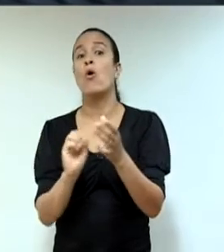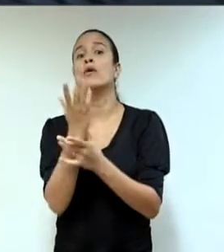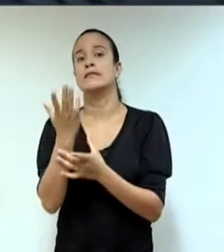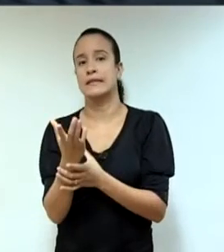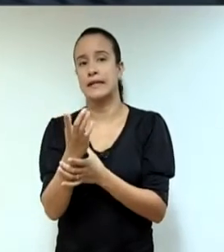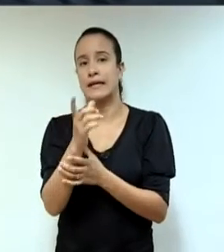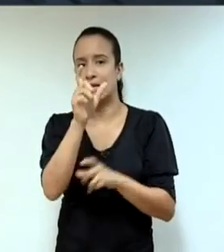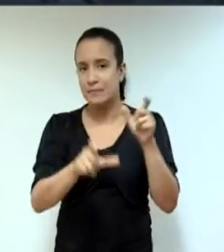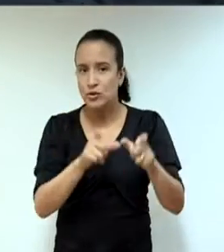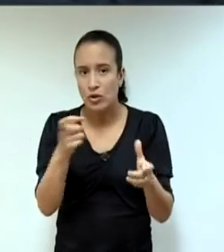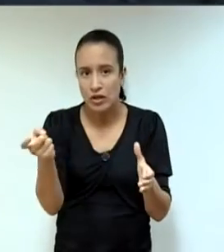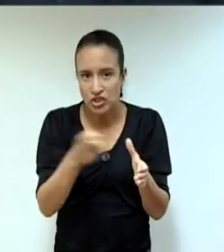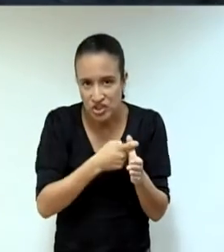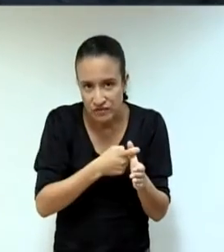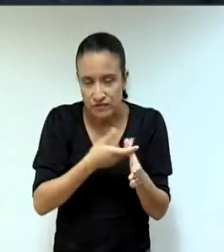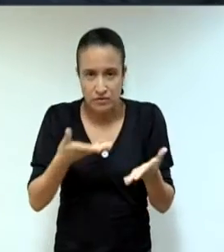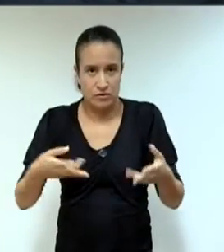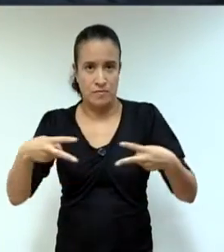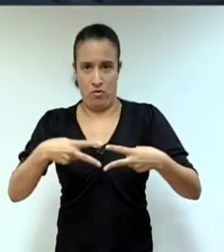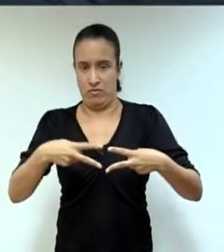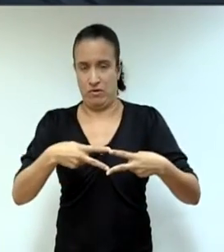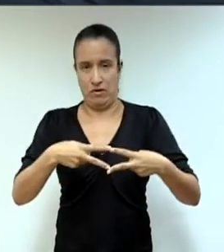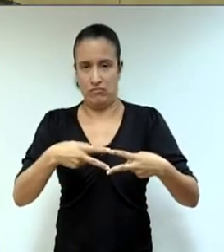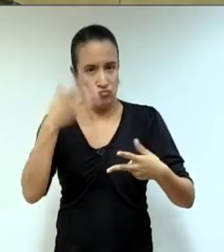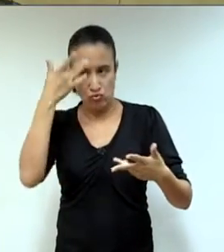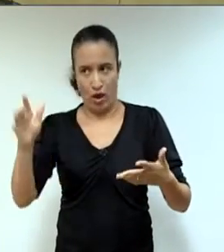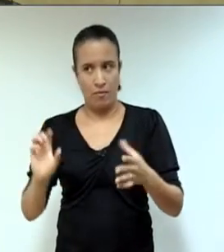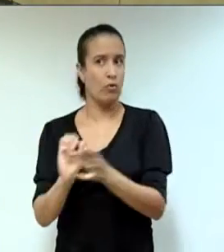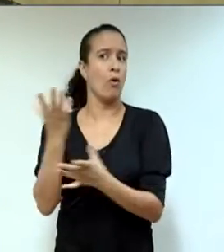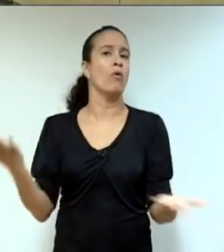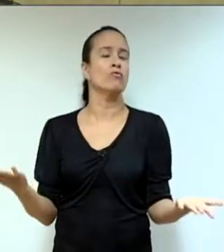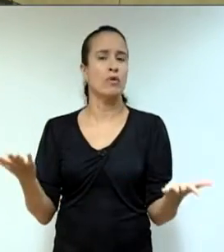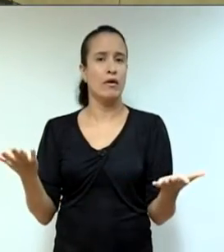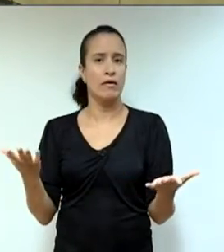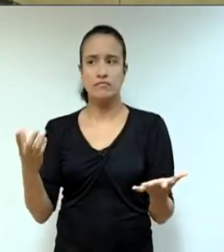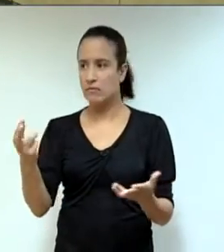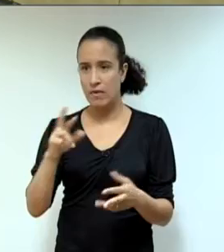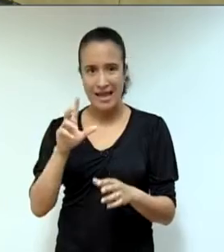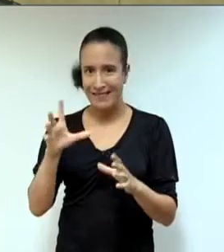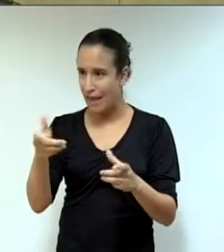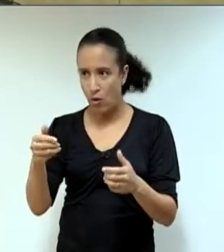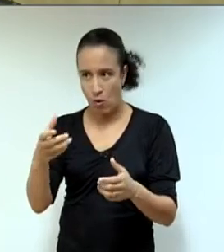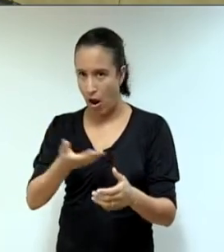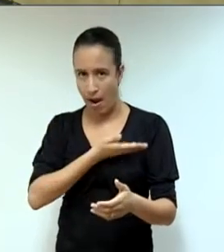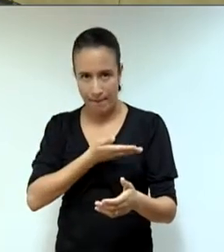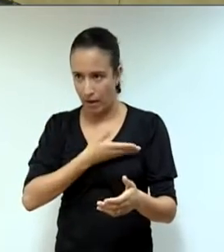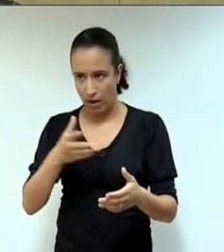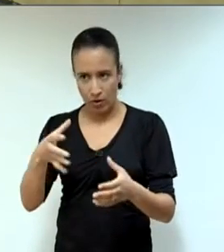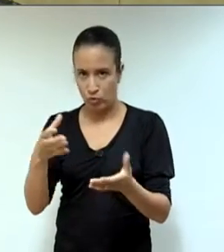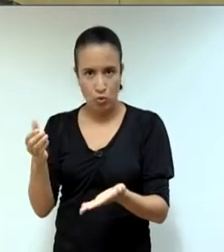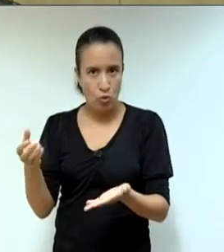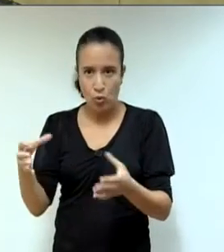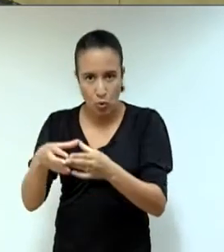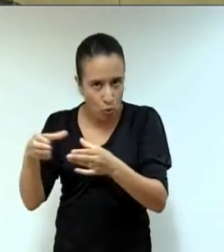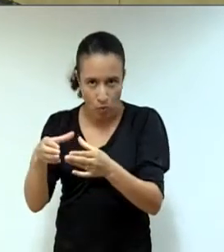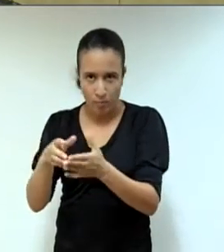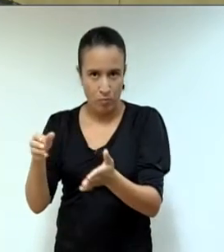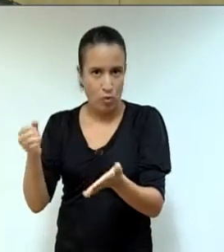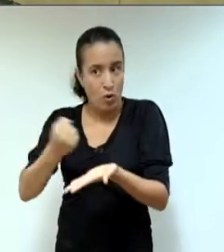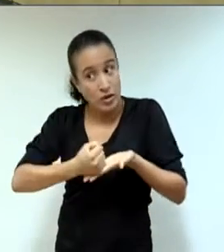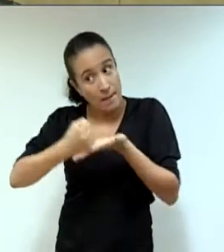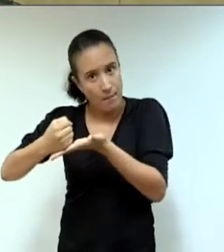dívida do município. É isso que eu estou entendendo aqui dos senhores vereadores? Não tem nenhum dos colegas da base que pode tirar uma dúvida